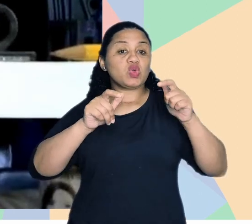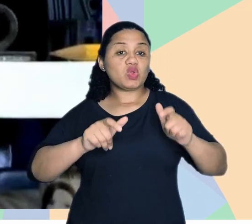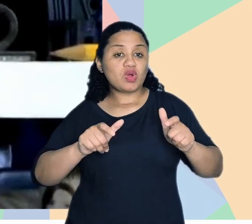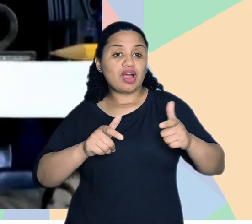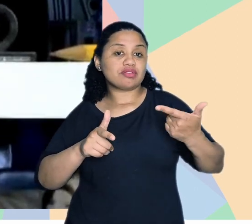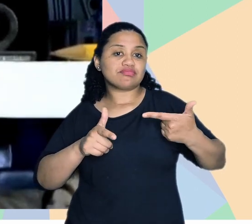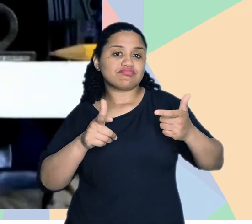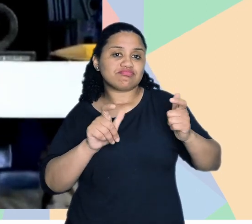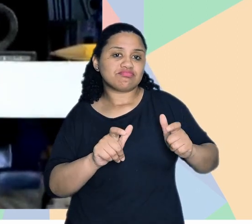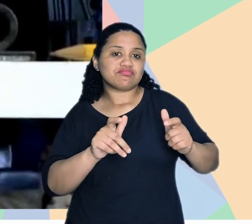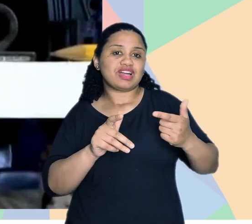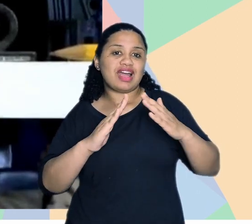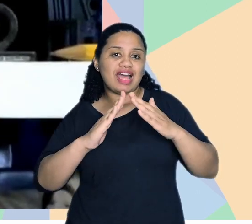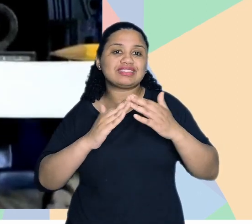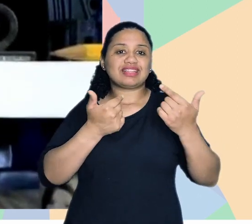de um mesmo espaço.